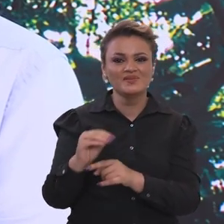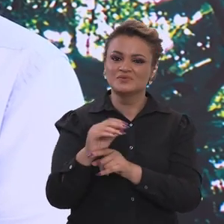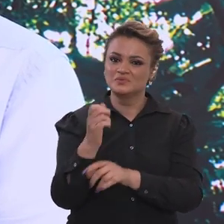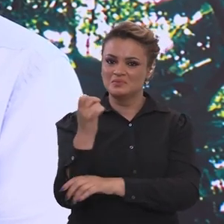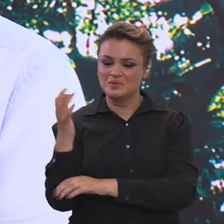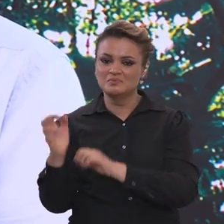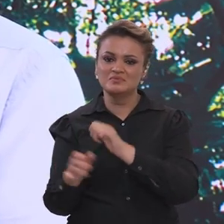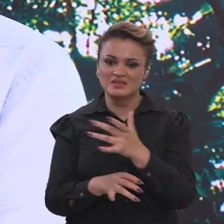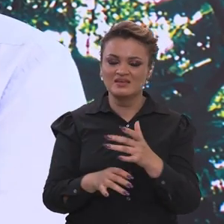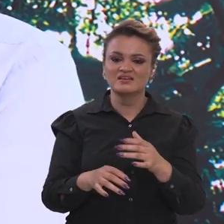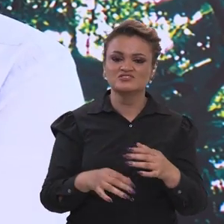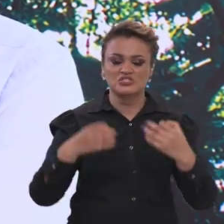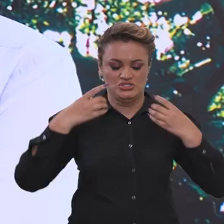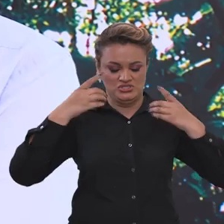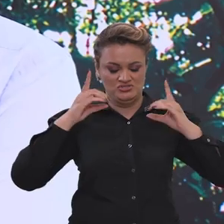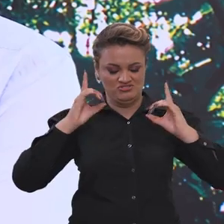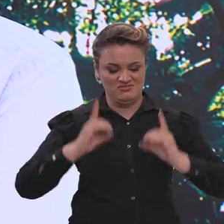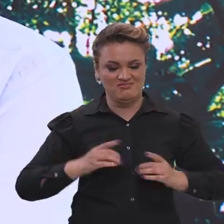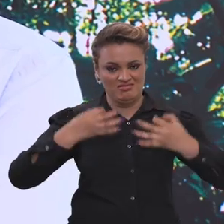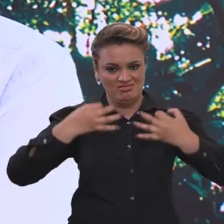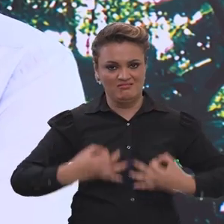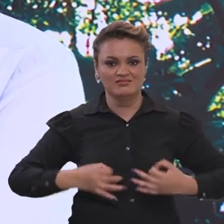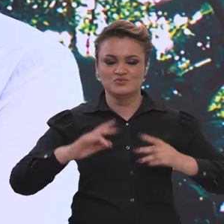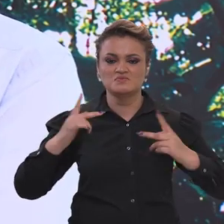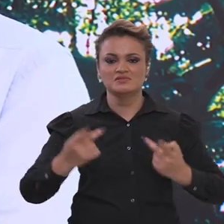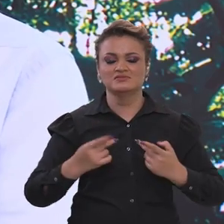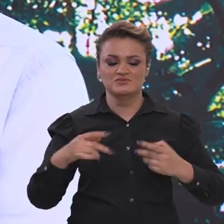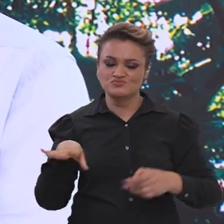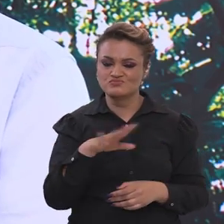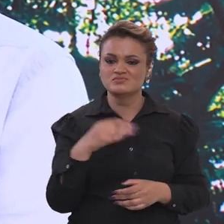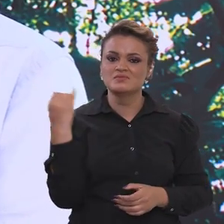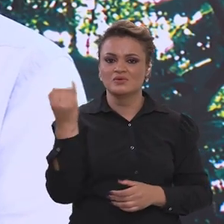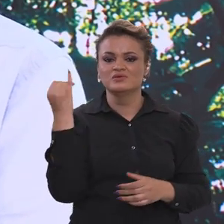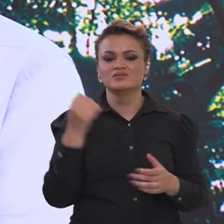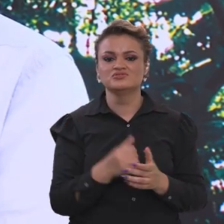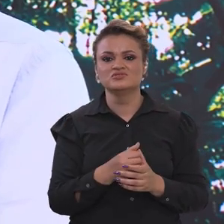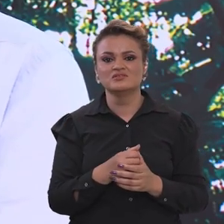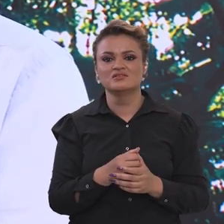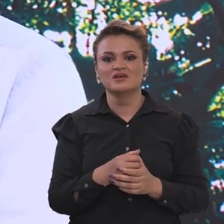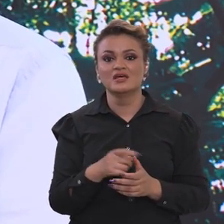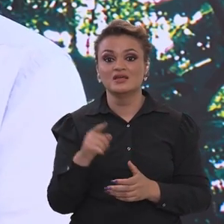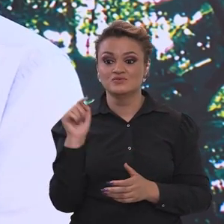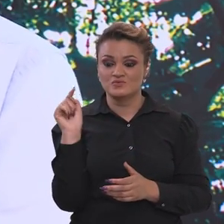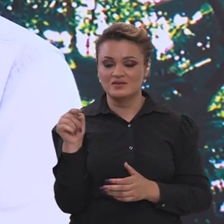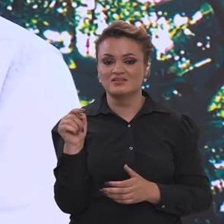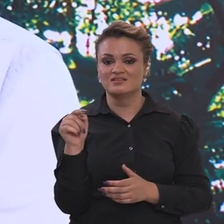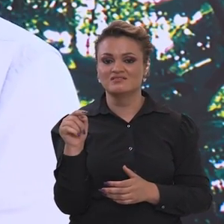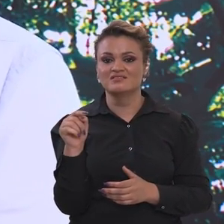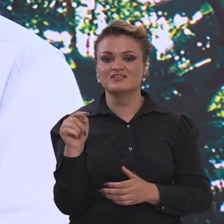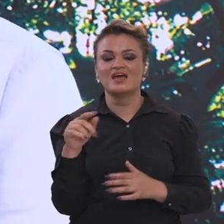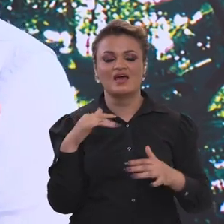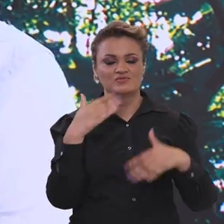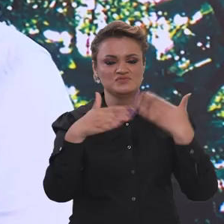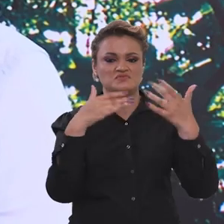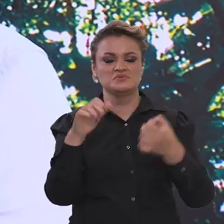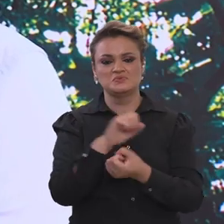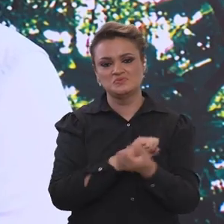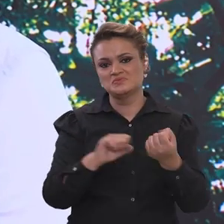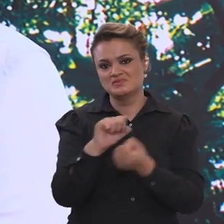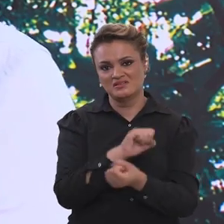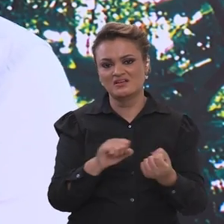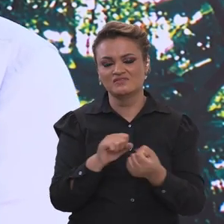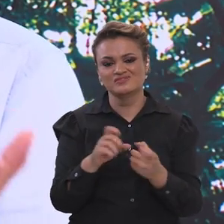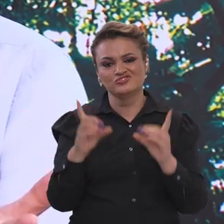preservação do meio ambiente e a dignidade humana. Essas duas coisas caminhando juntos é uma equação que podemos chamar de